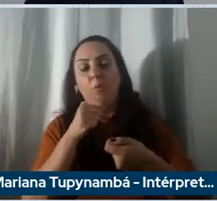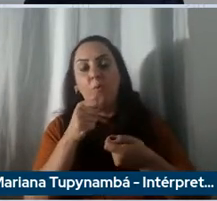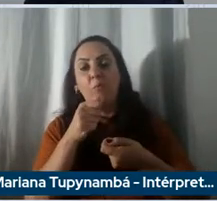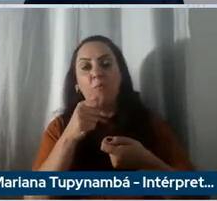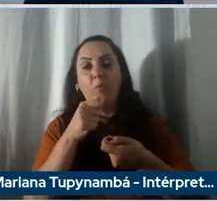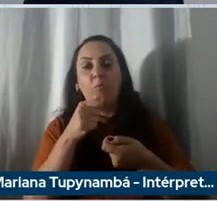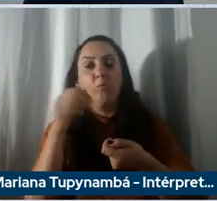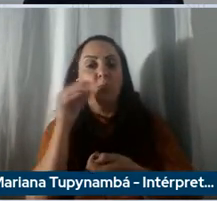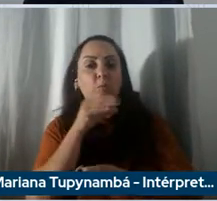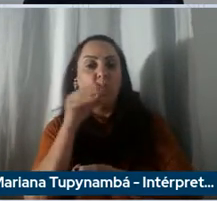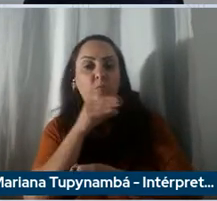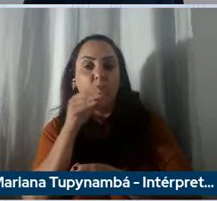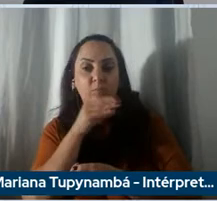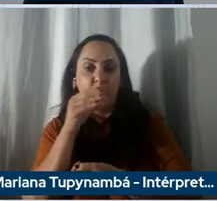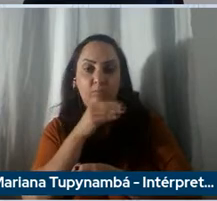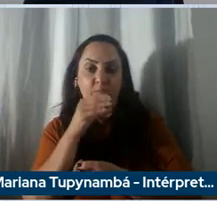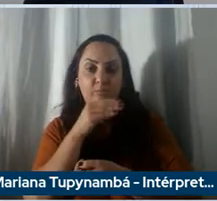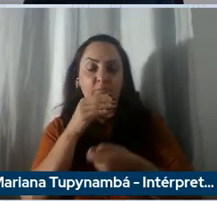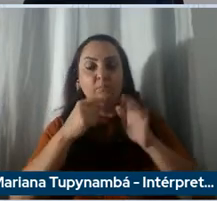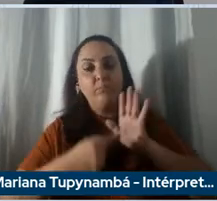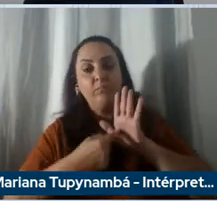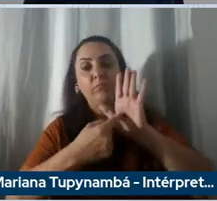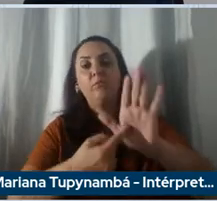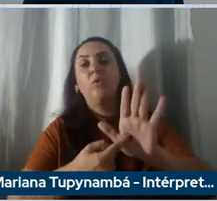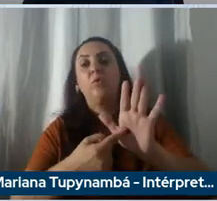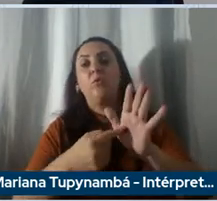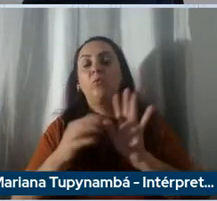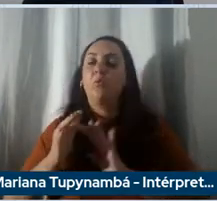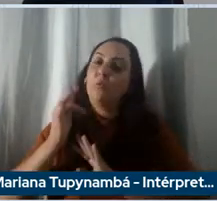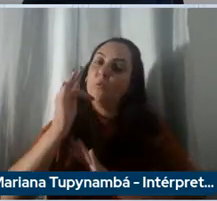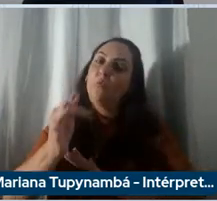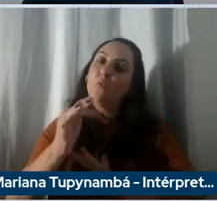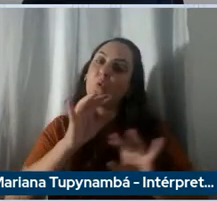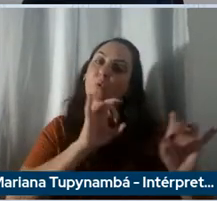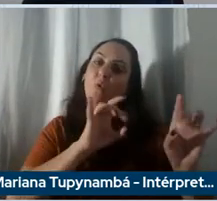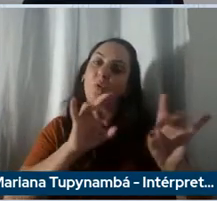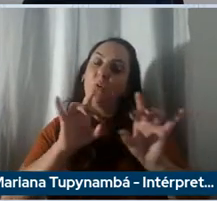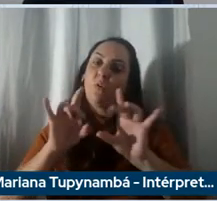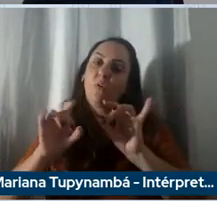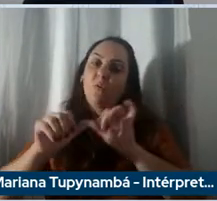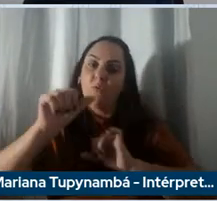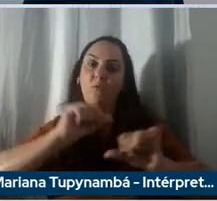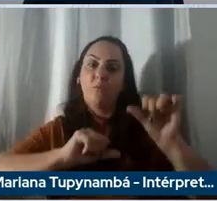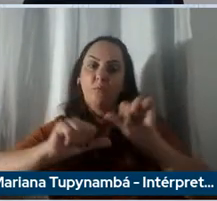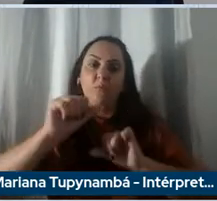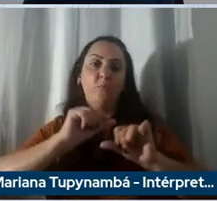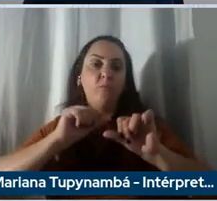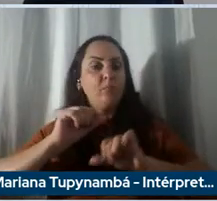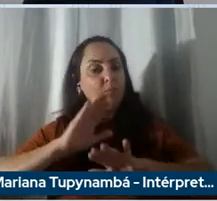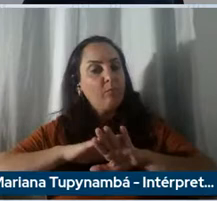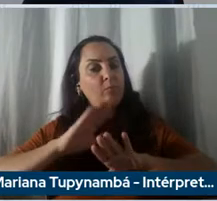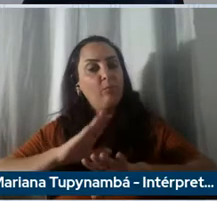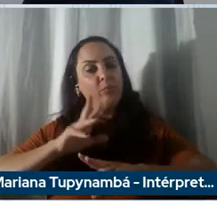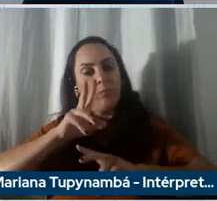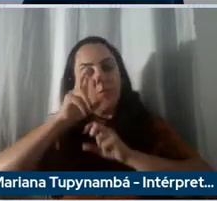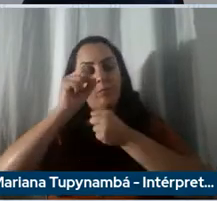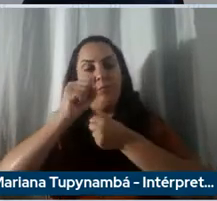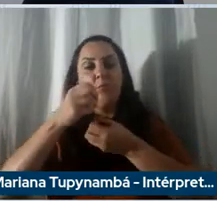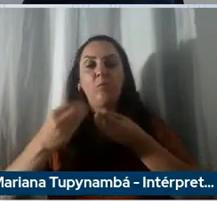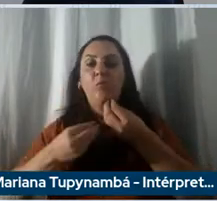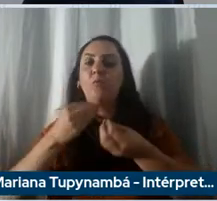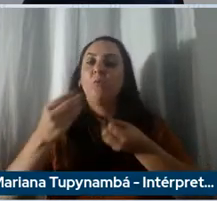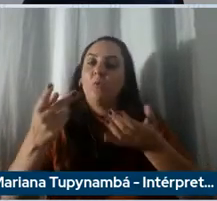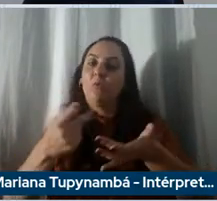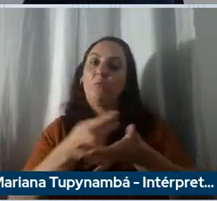projetando no futuro cada dia se modificando com muita mais força de como isso acontecia 20